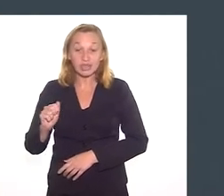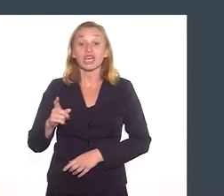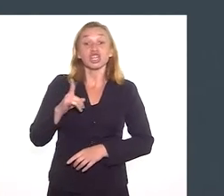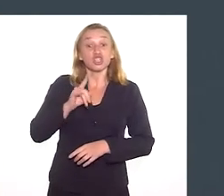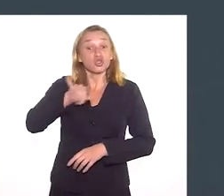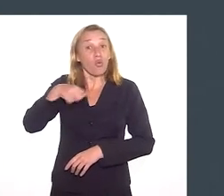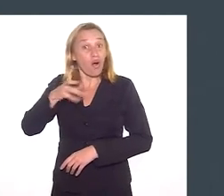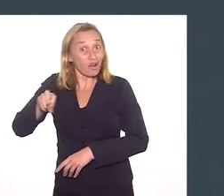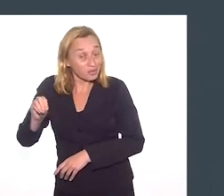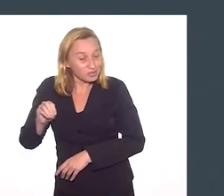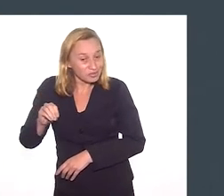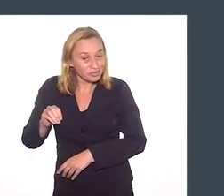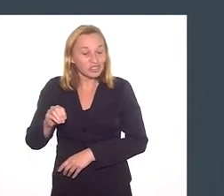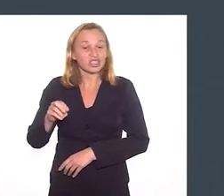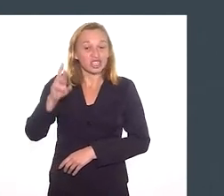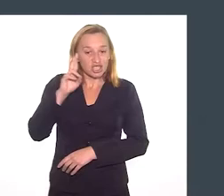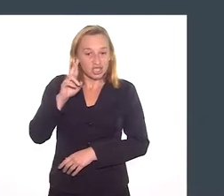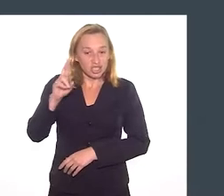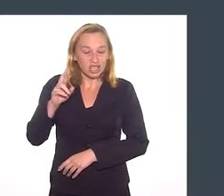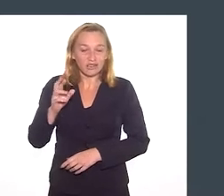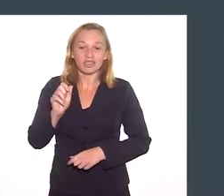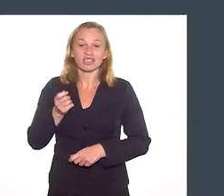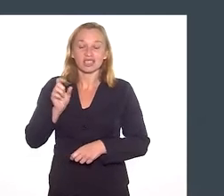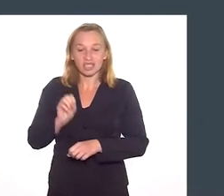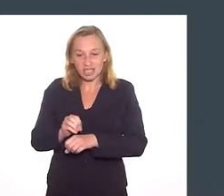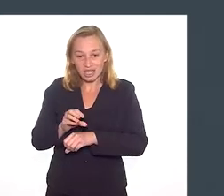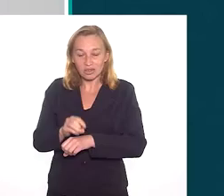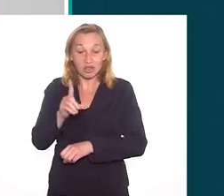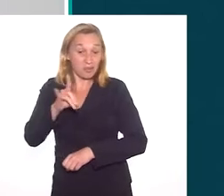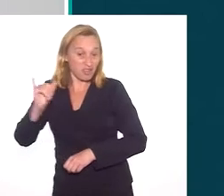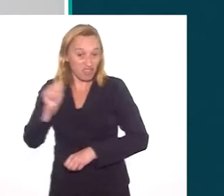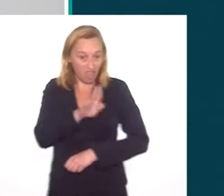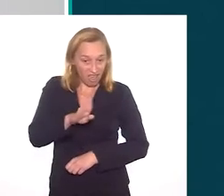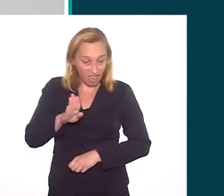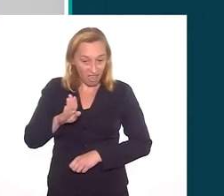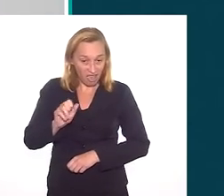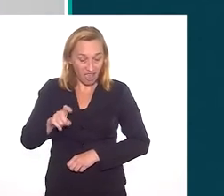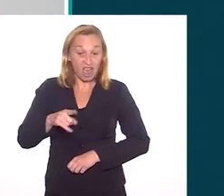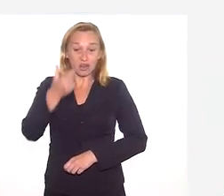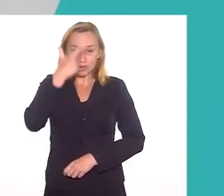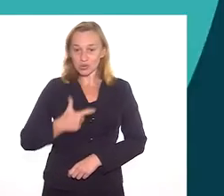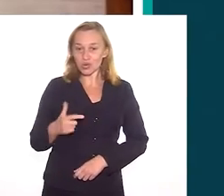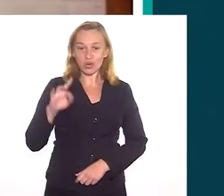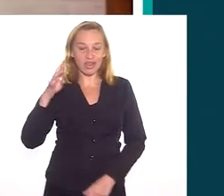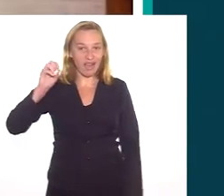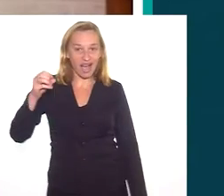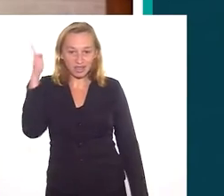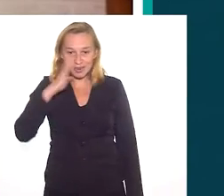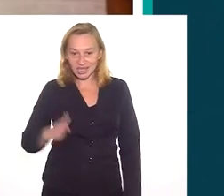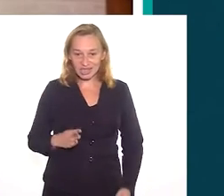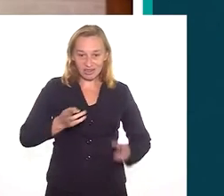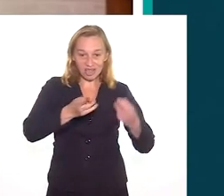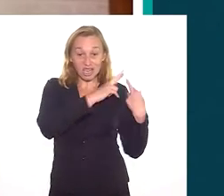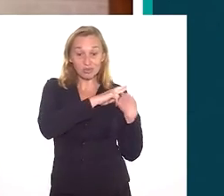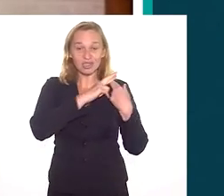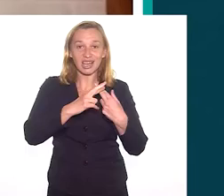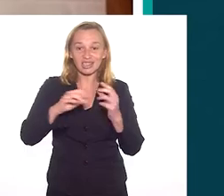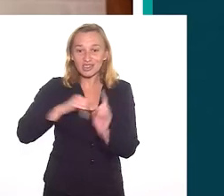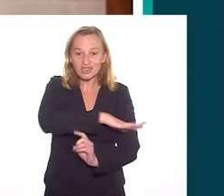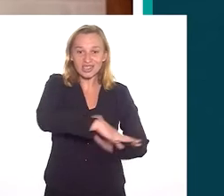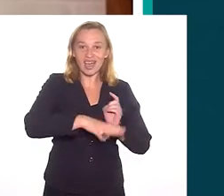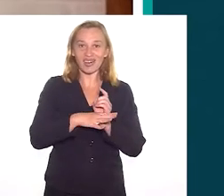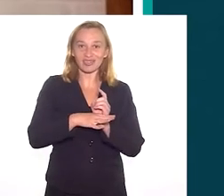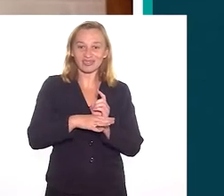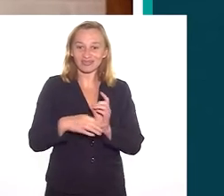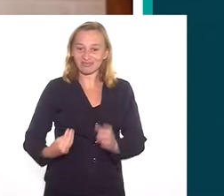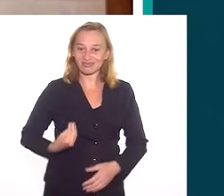Educação Carmela Dutra e João Alac Neto, gerente de indicadores sociais do IBGE. Eu sou o Ricardo Brasil e o